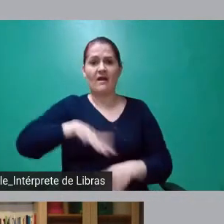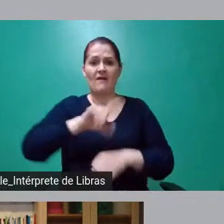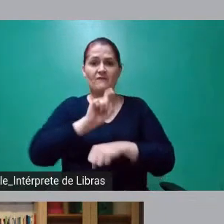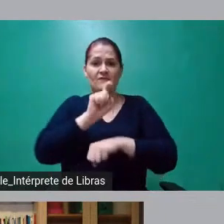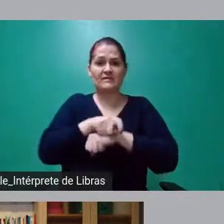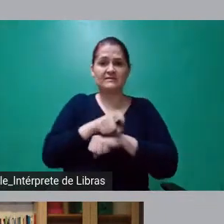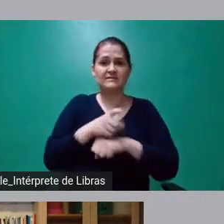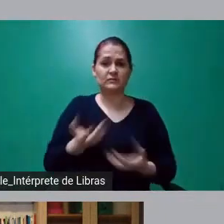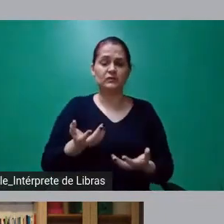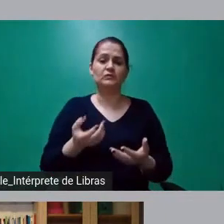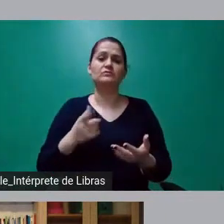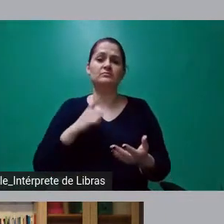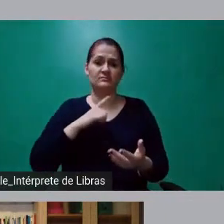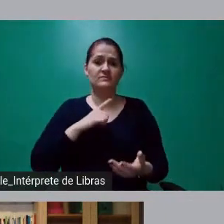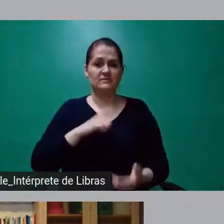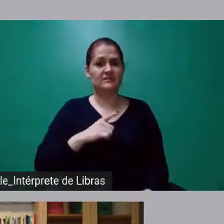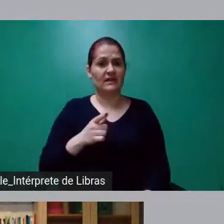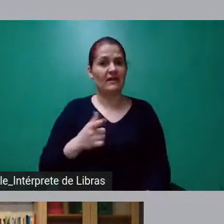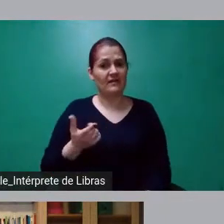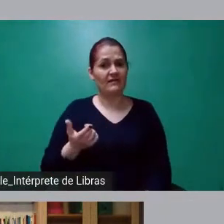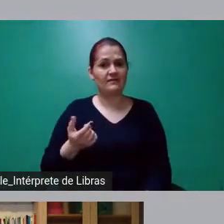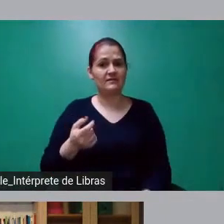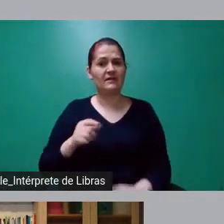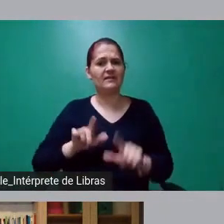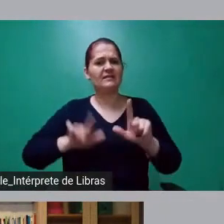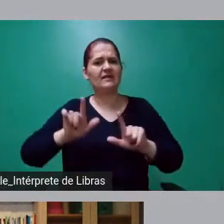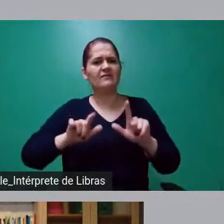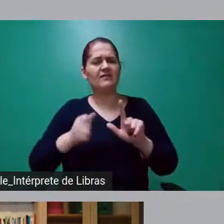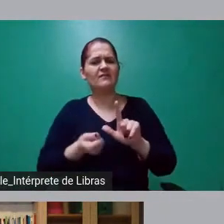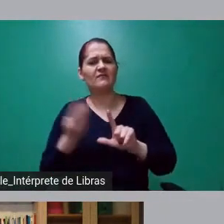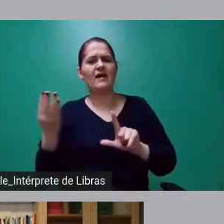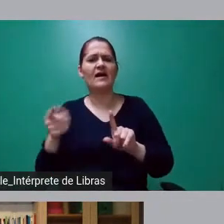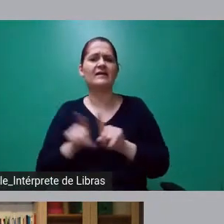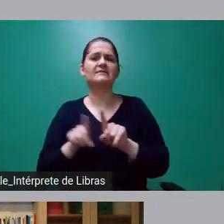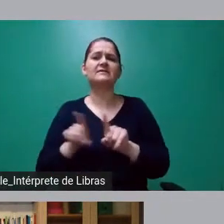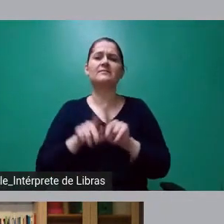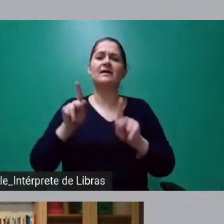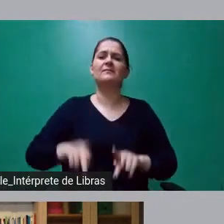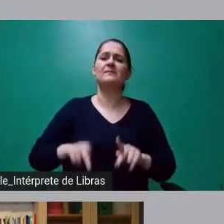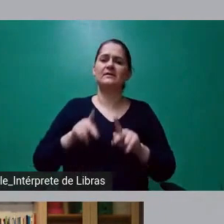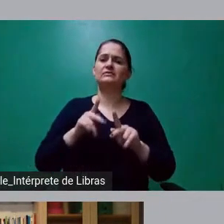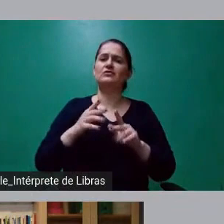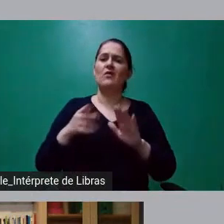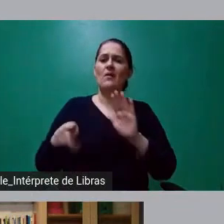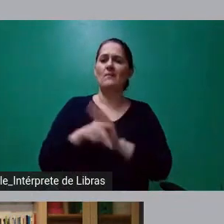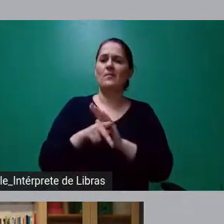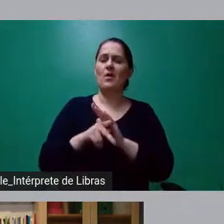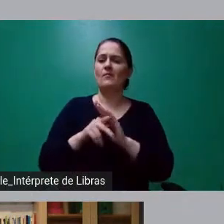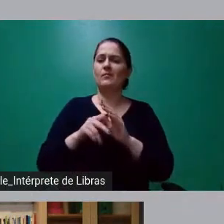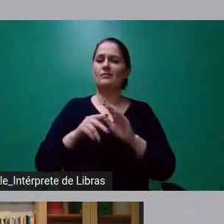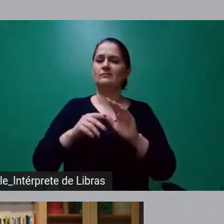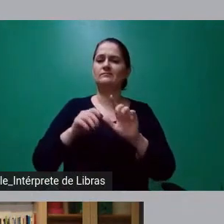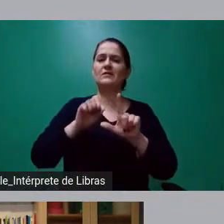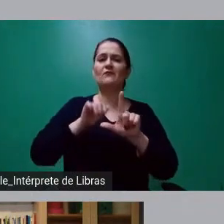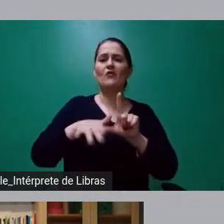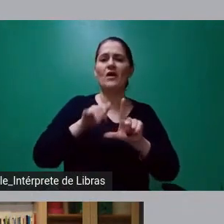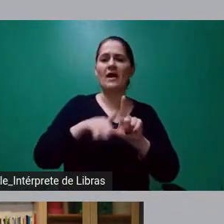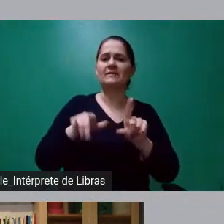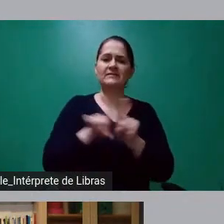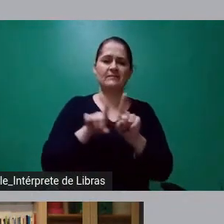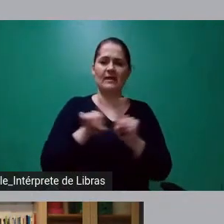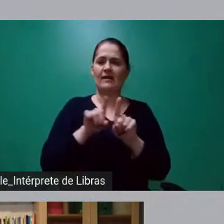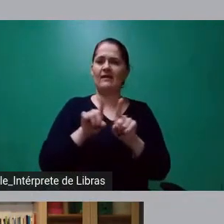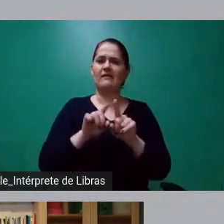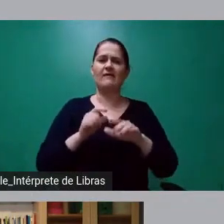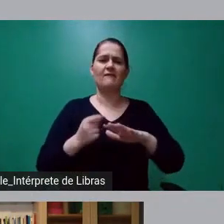SBT, e vai por aí afora. E os blogueiros que fazem fake news e tudo mais. Do outro lado, você tem uma corporação, que é a Rede Globo, que se